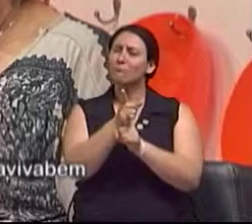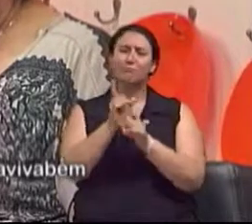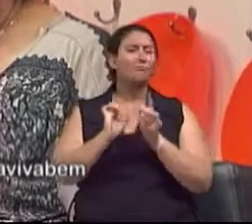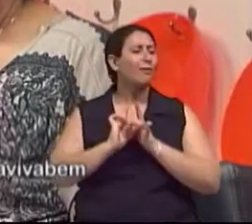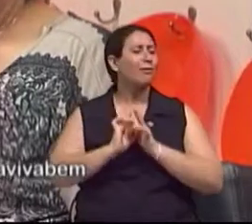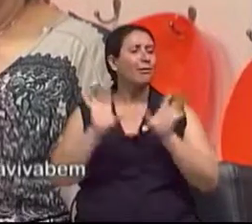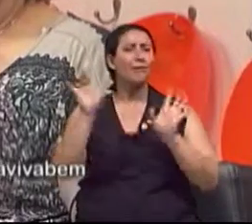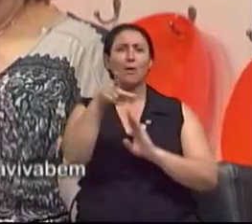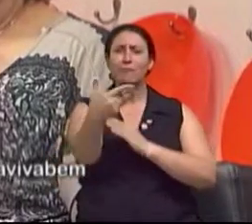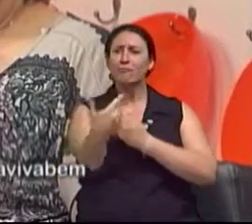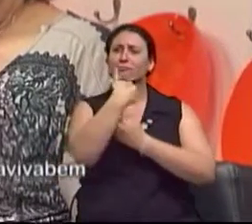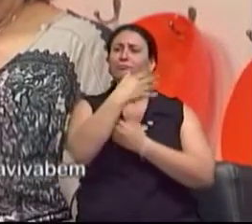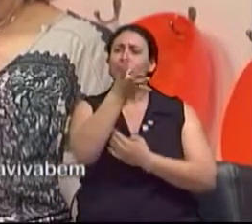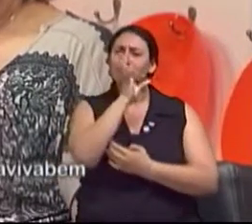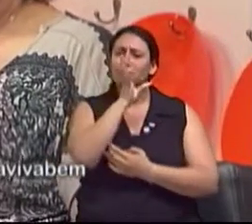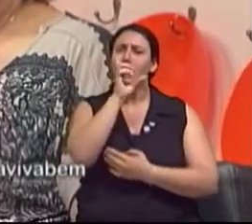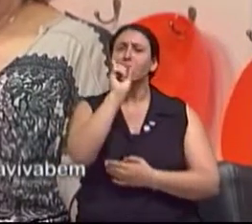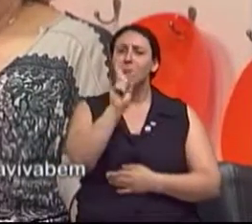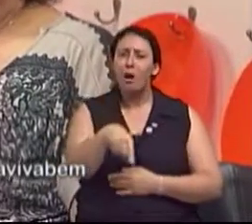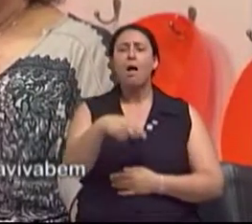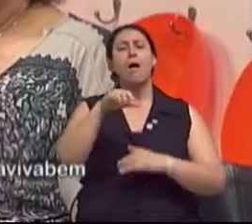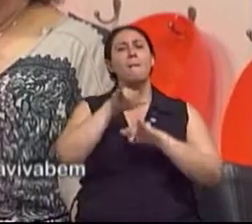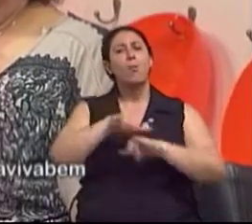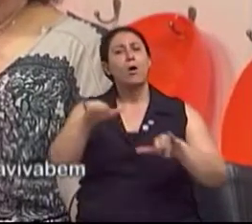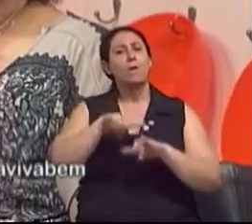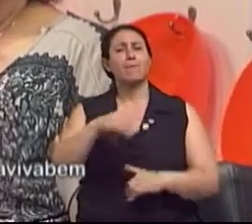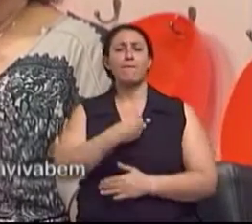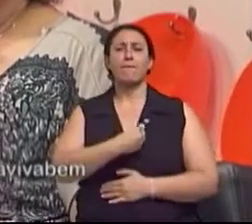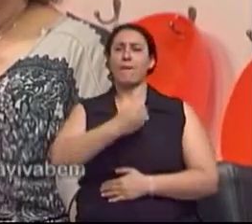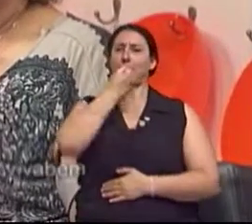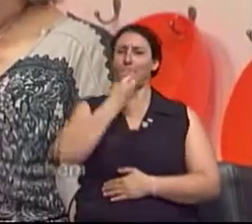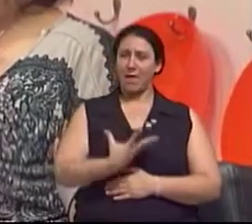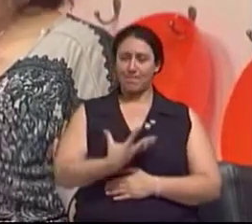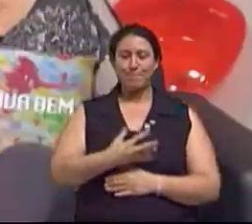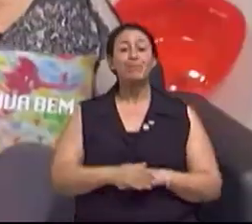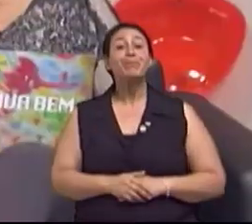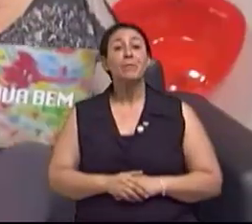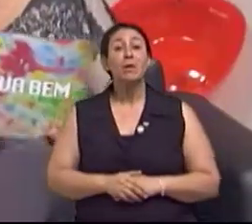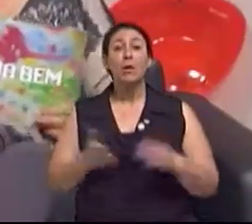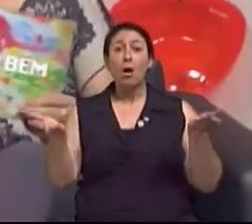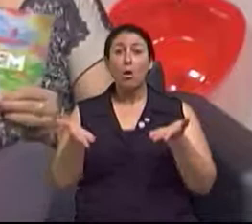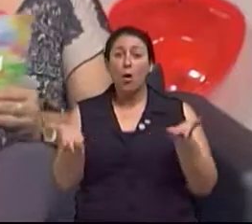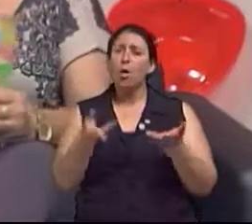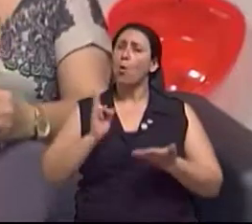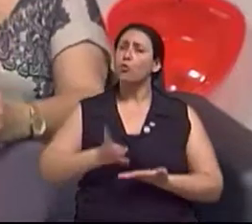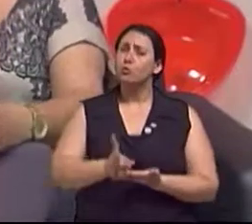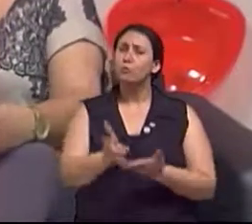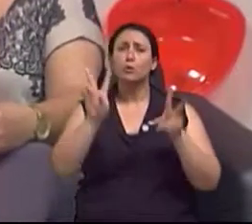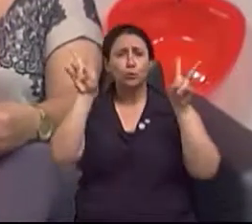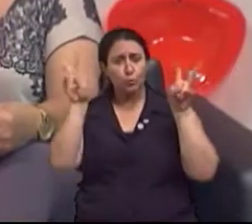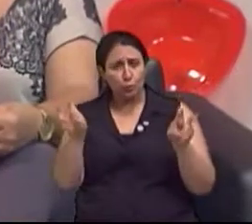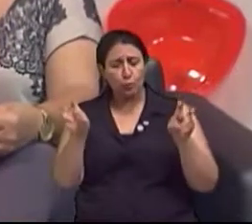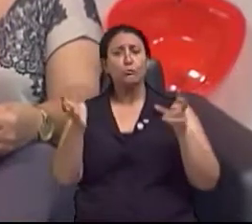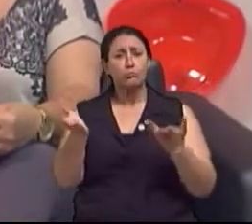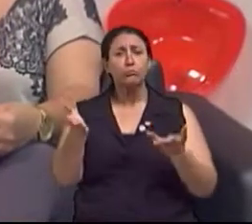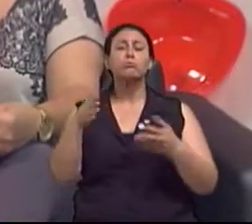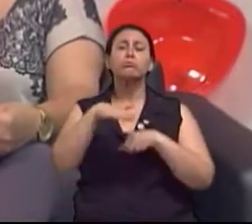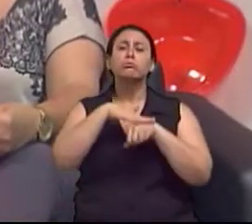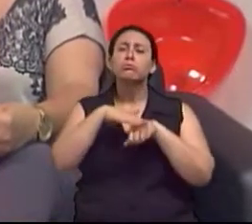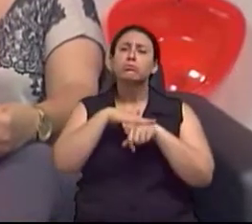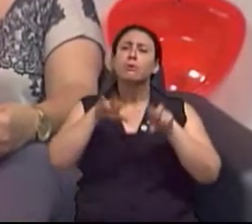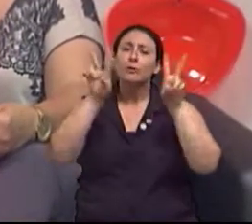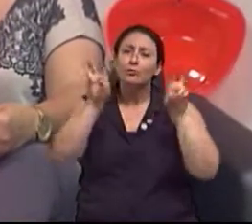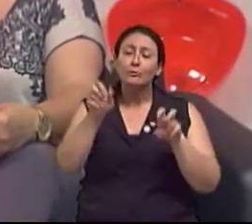facebook.com barra programa Viva Bem. E nós continuamos a nossa conversa sobre